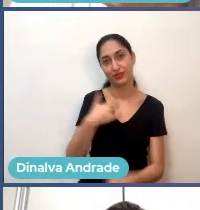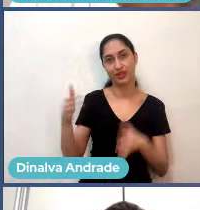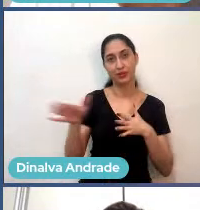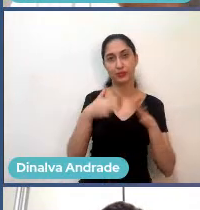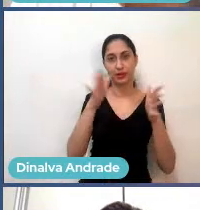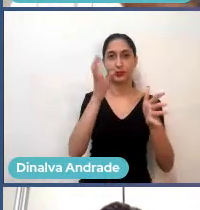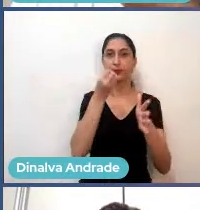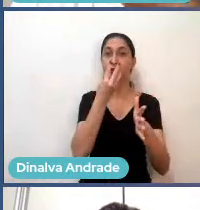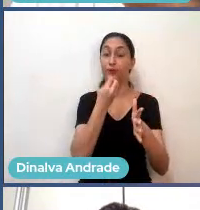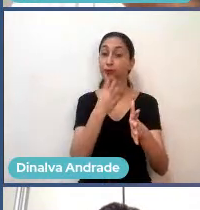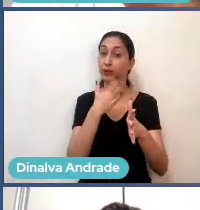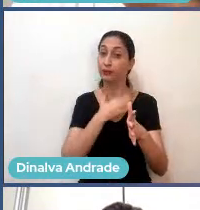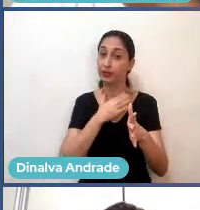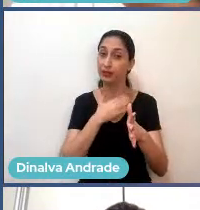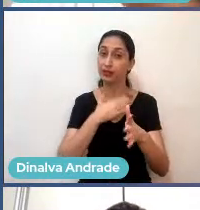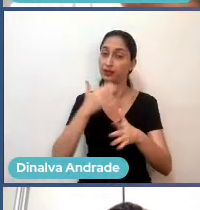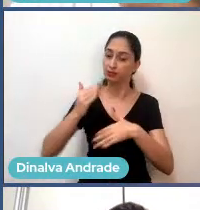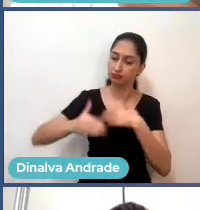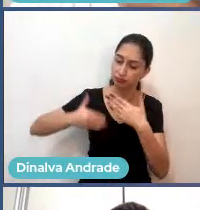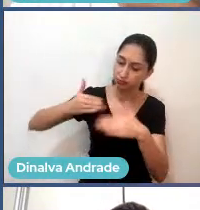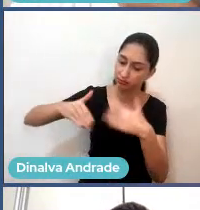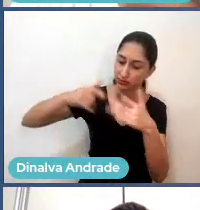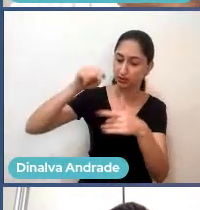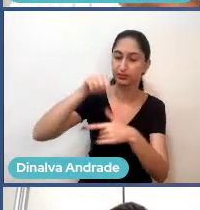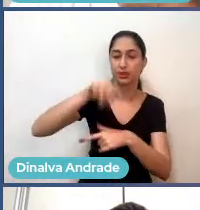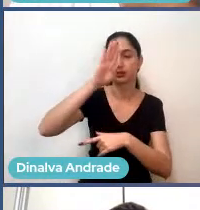Eu acho que a caminhada é o propósito, né?